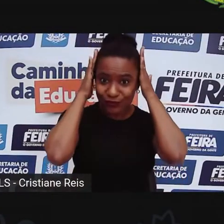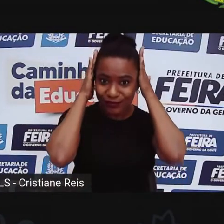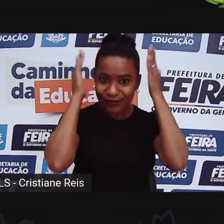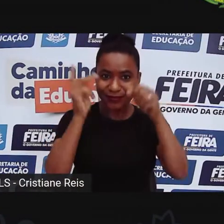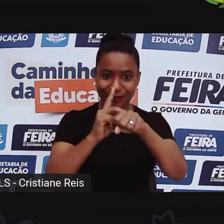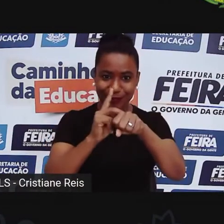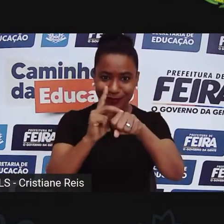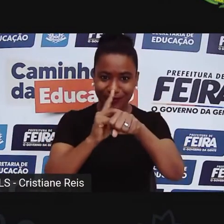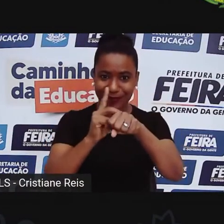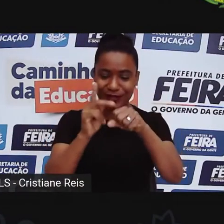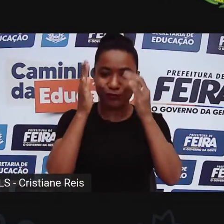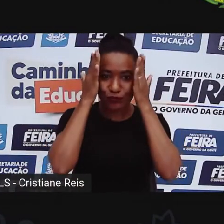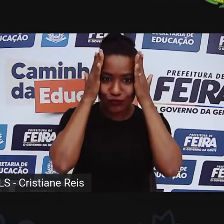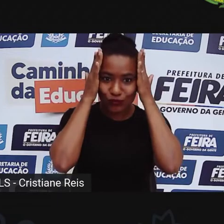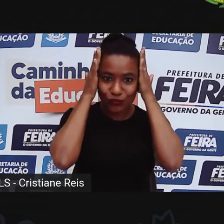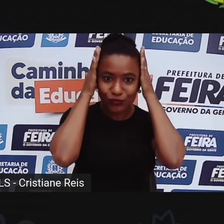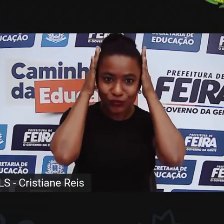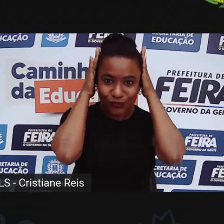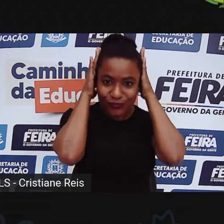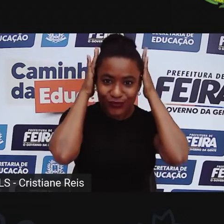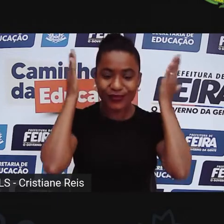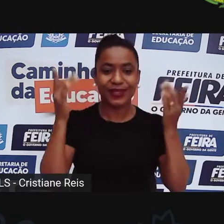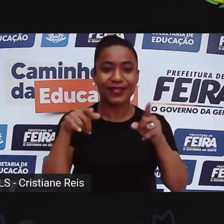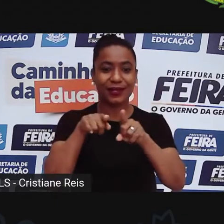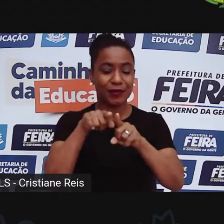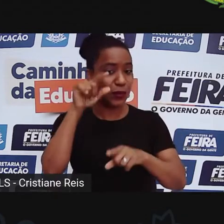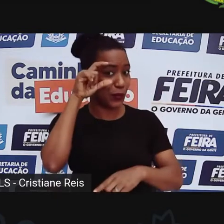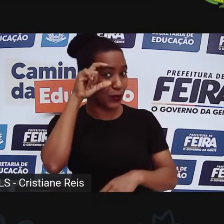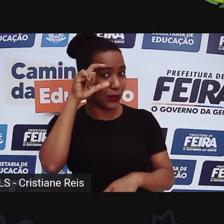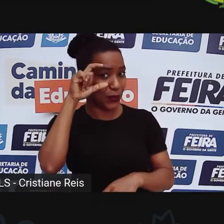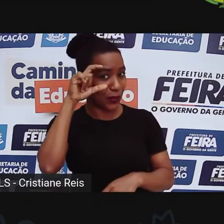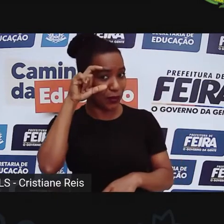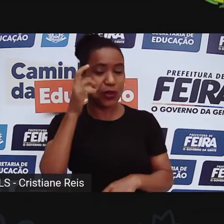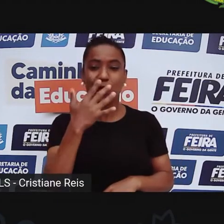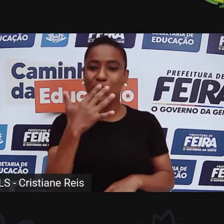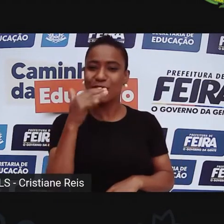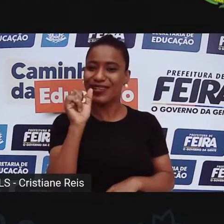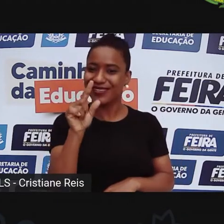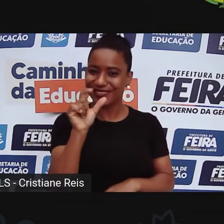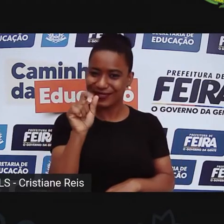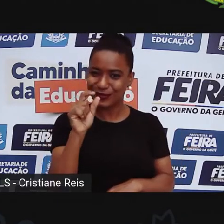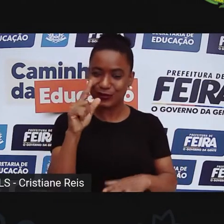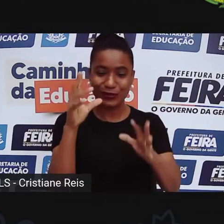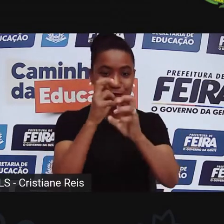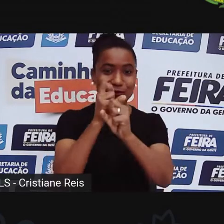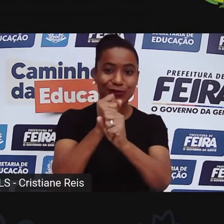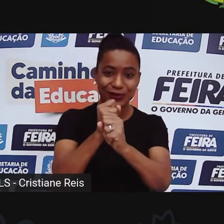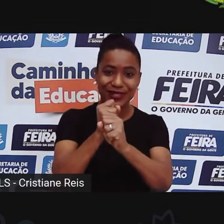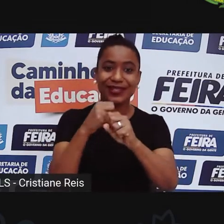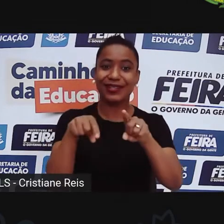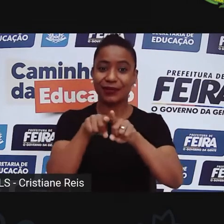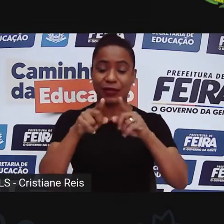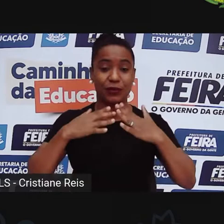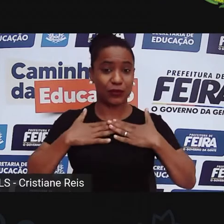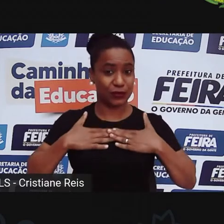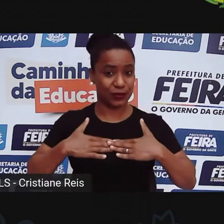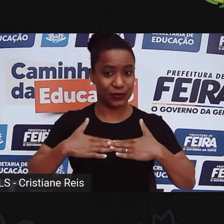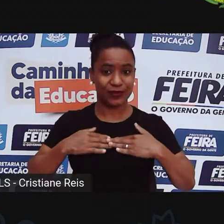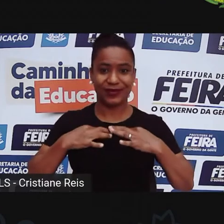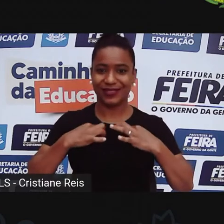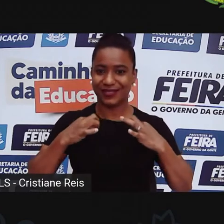cortado curtinho, eu uso um óculos de armação azul, escura, estou vestindo uma camisa